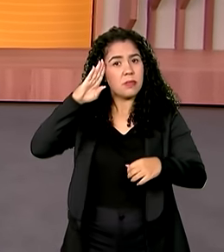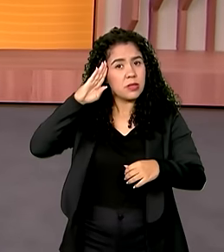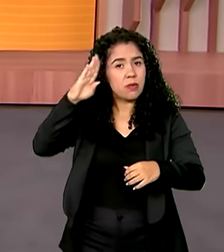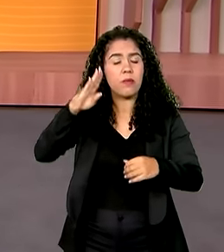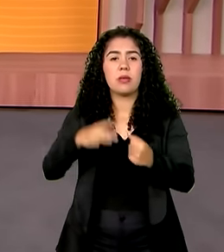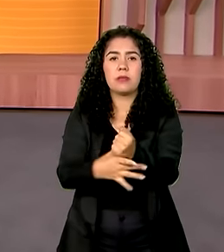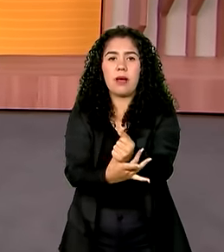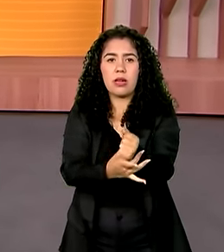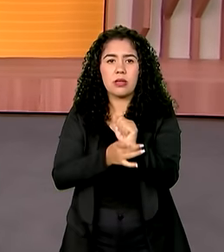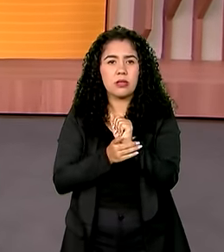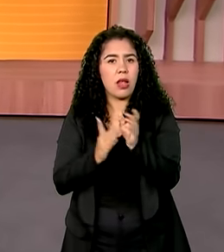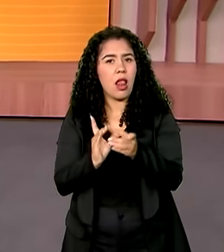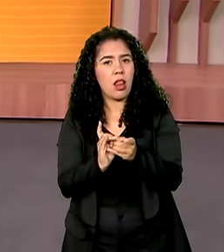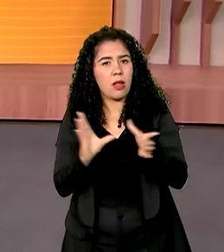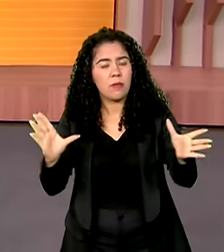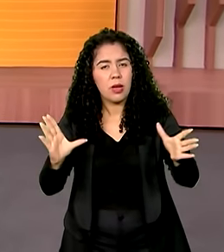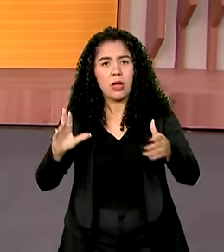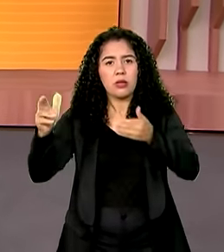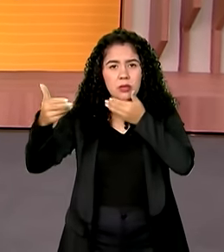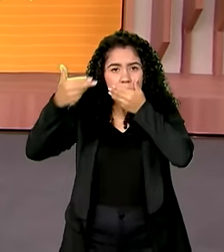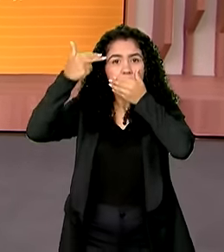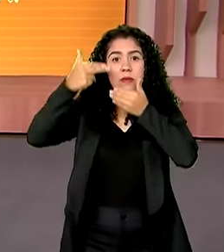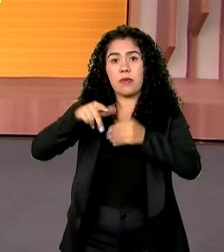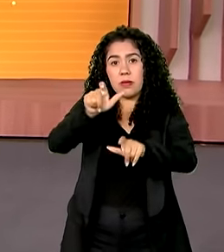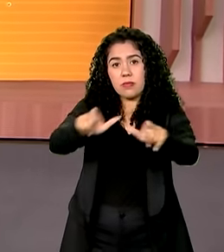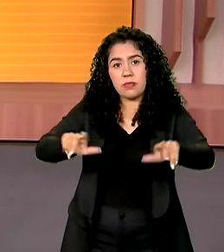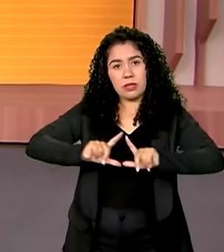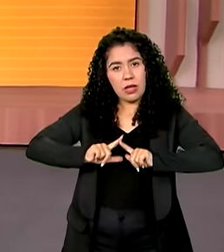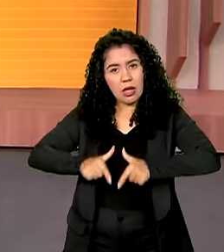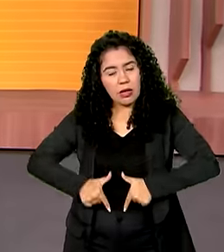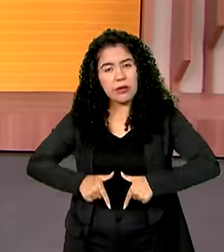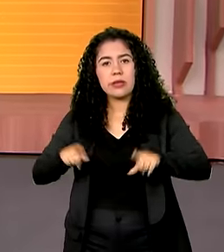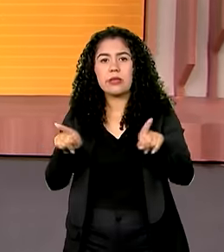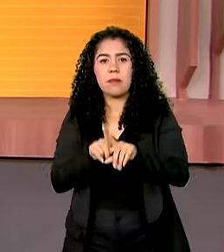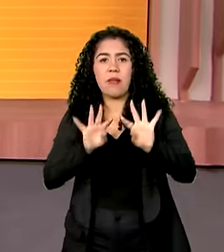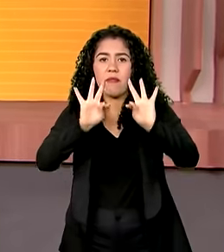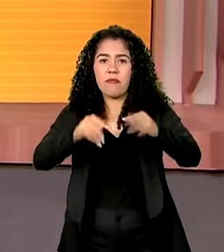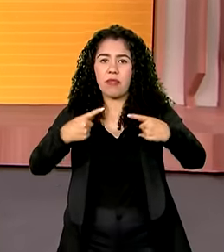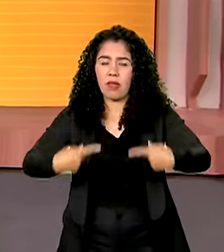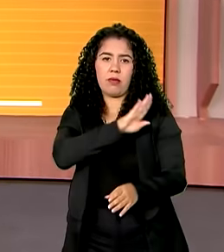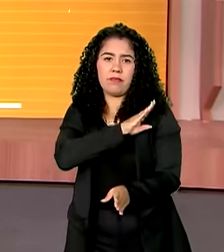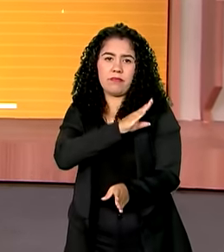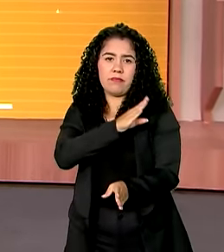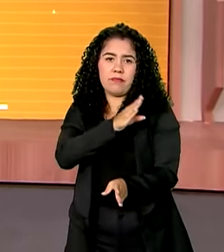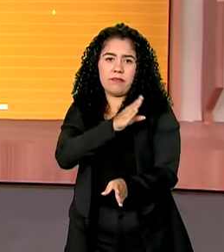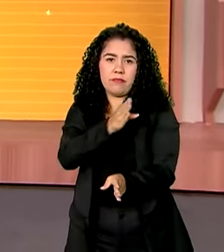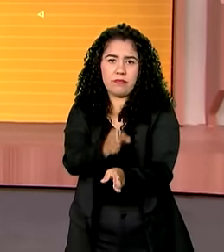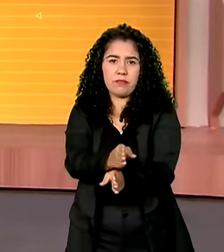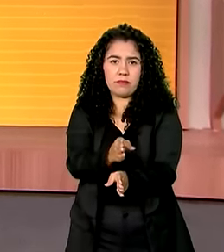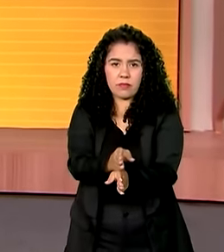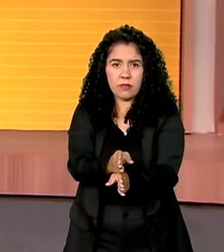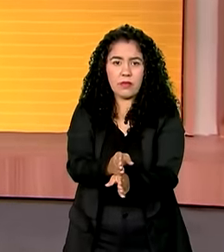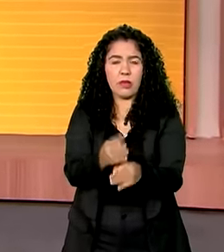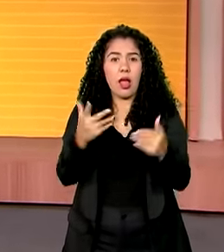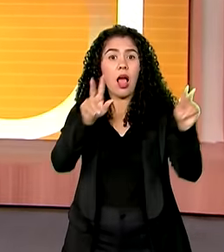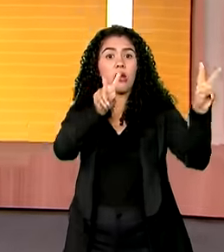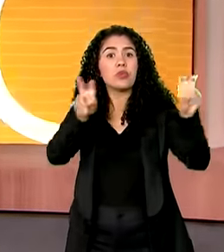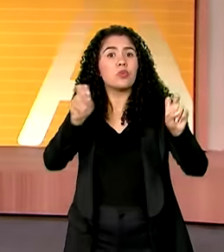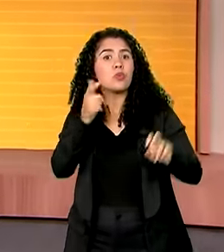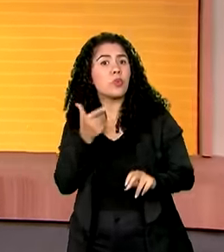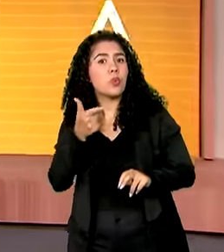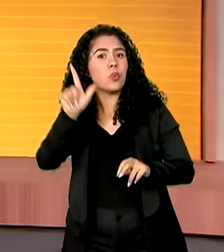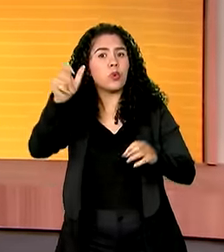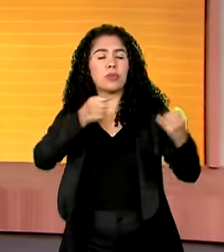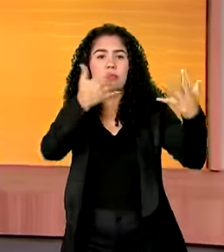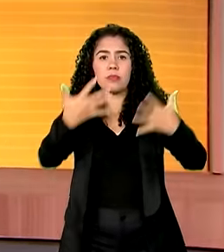garantia da libertação dos reféns israelenses e no fim dos ataques à faixa de Gaza. Vamos mudar de assunto, falar